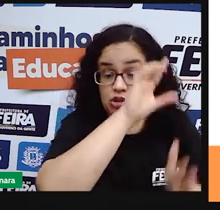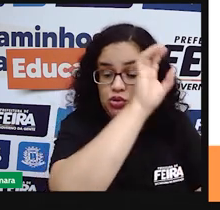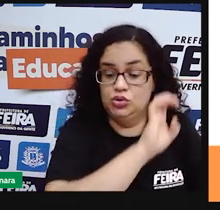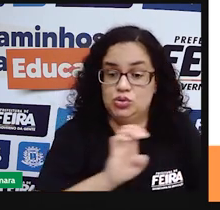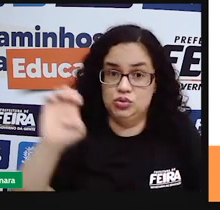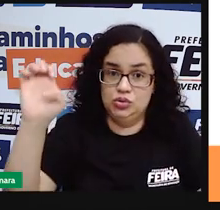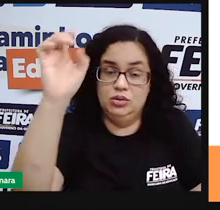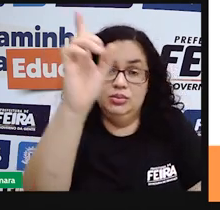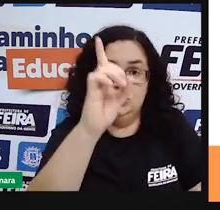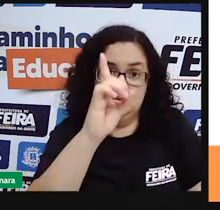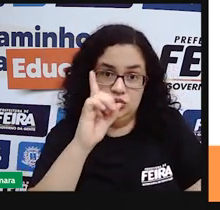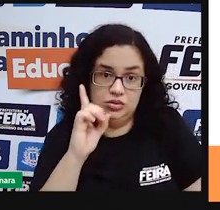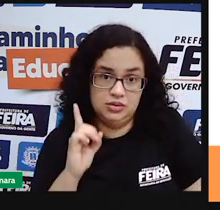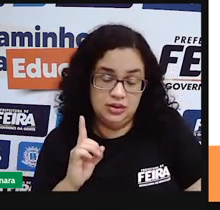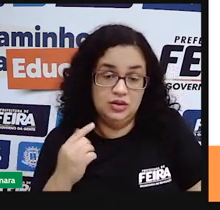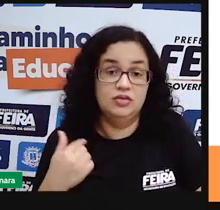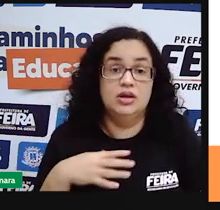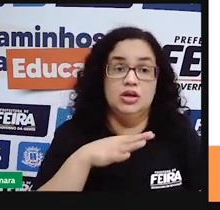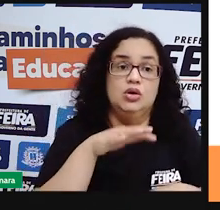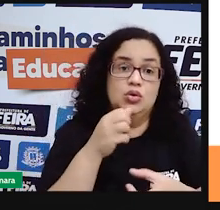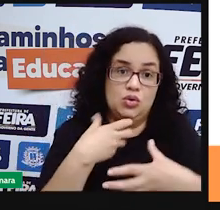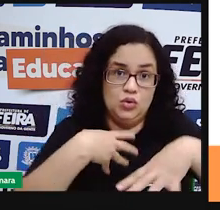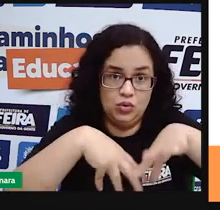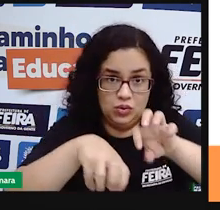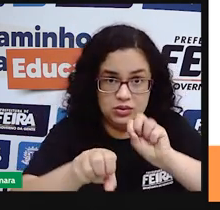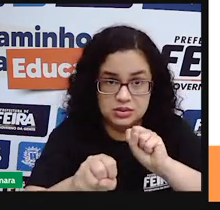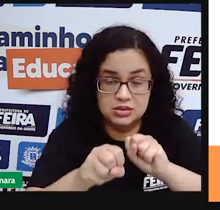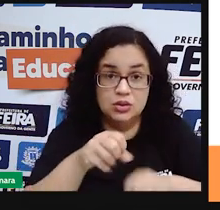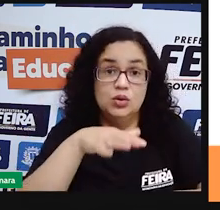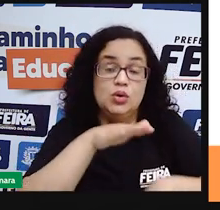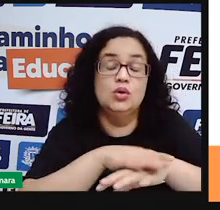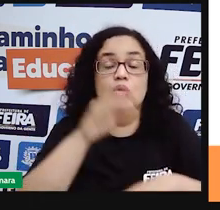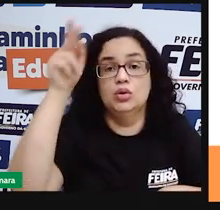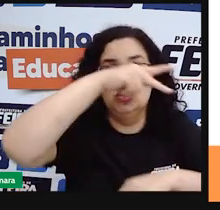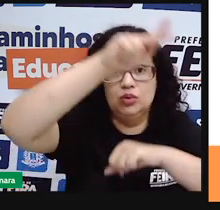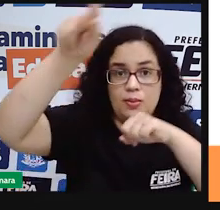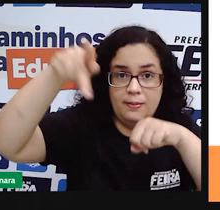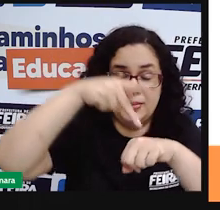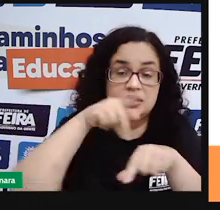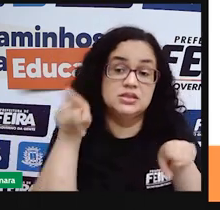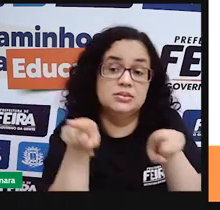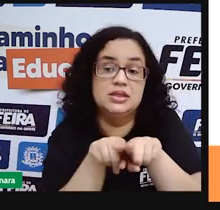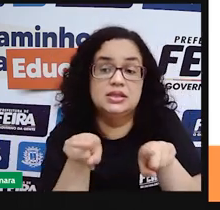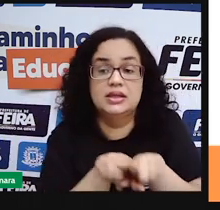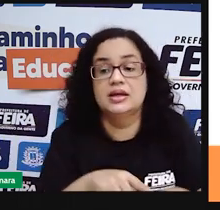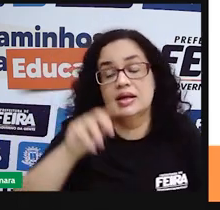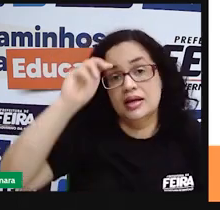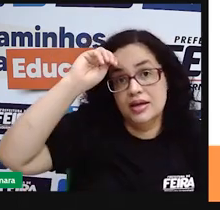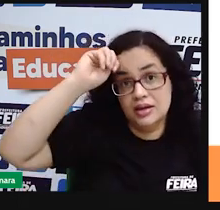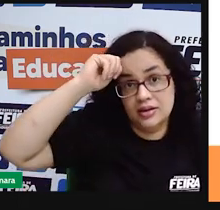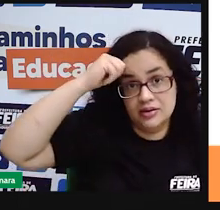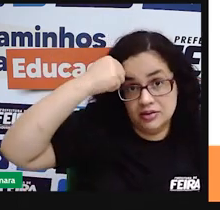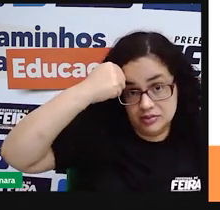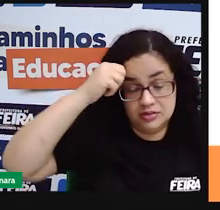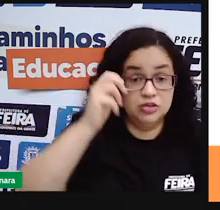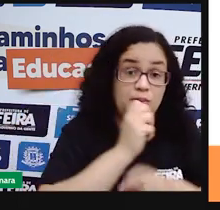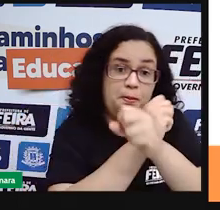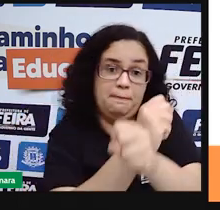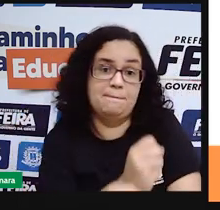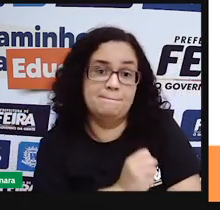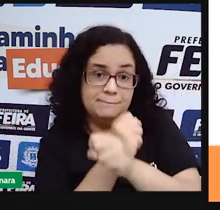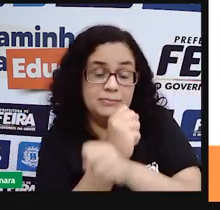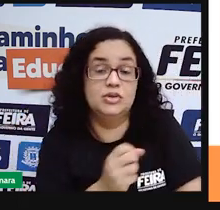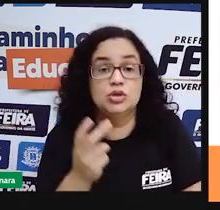processo de colonização no país. E também pelos africanos, que vieram para ser escravizados em nosso país.